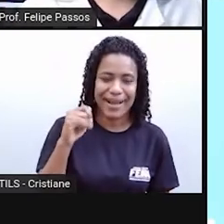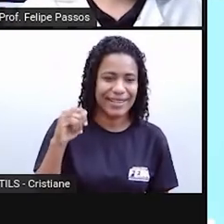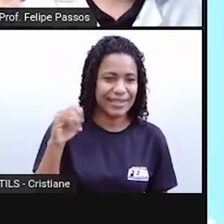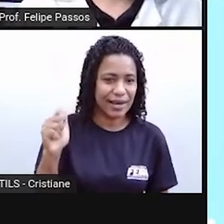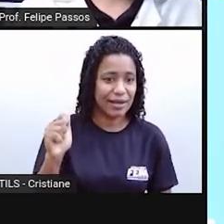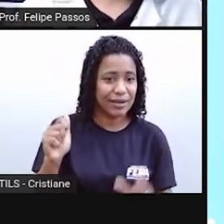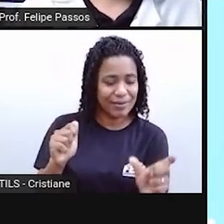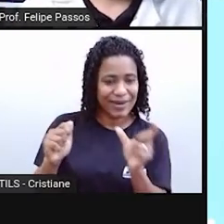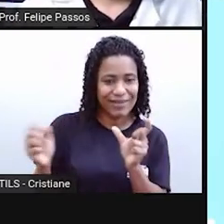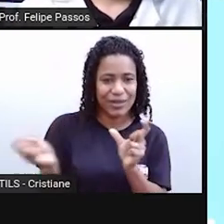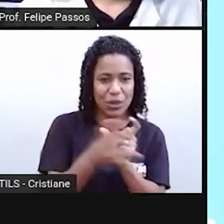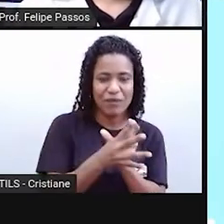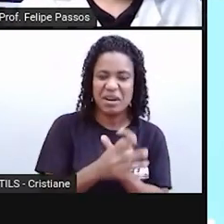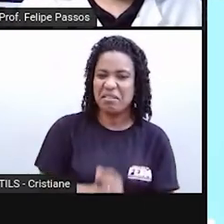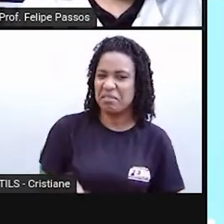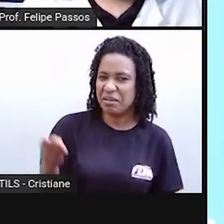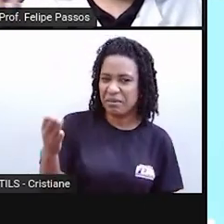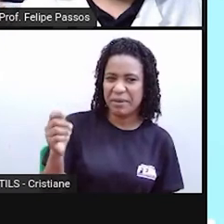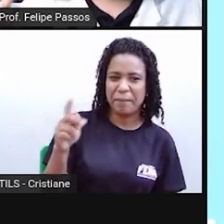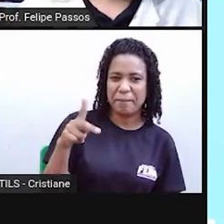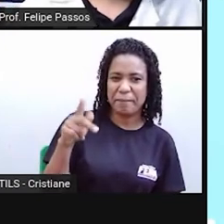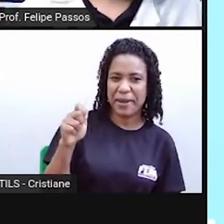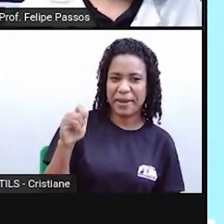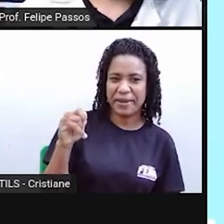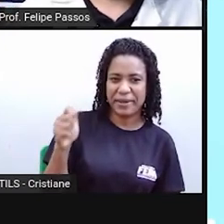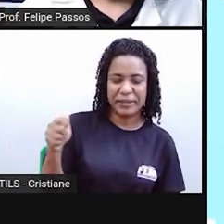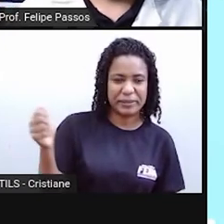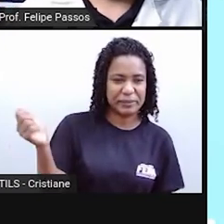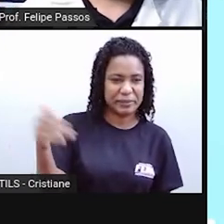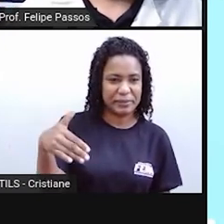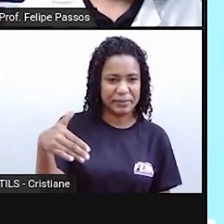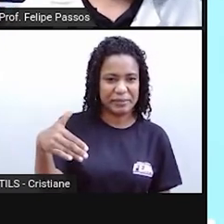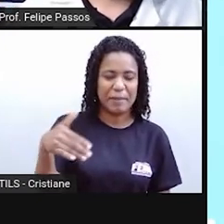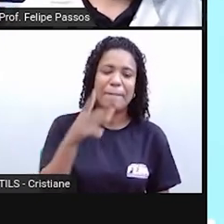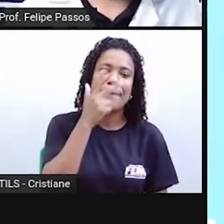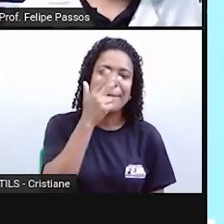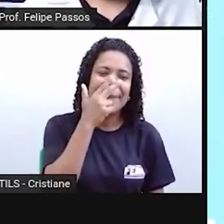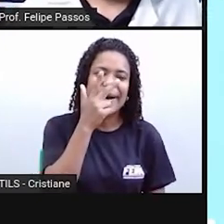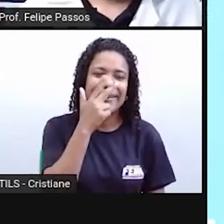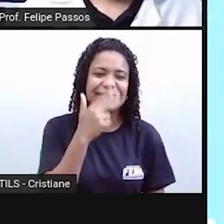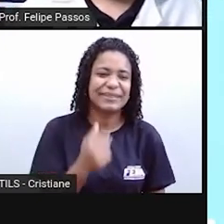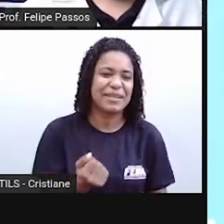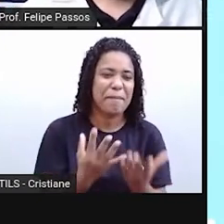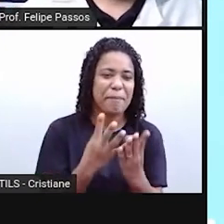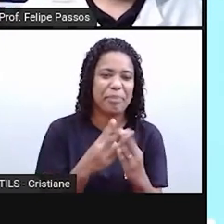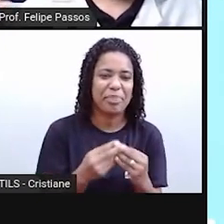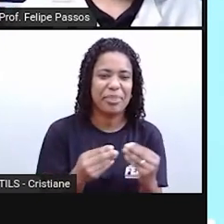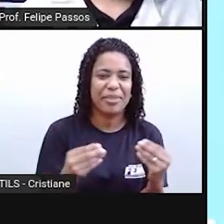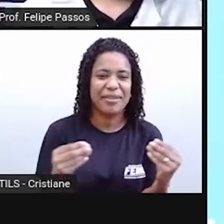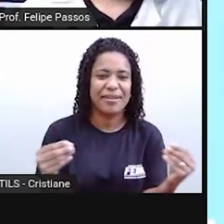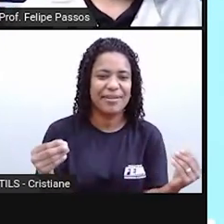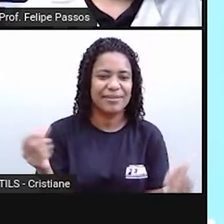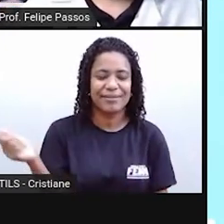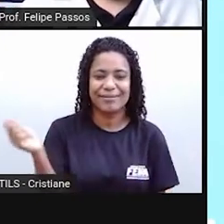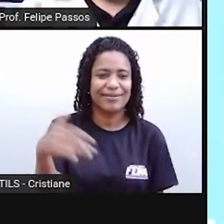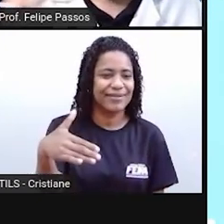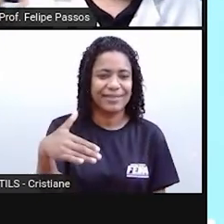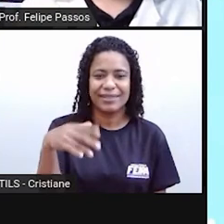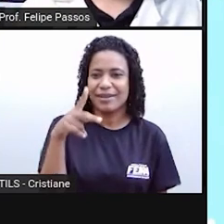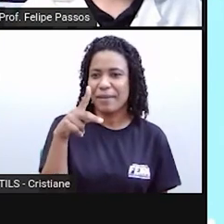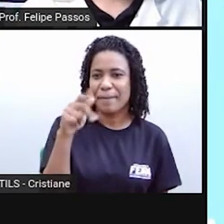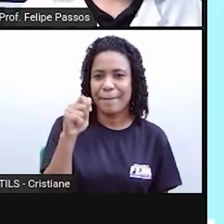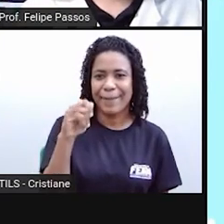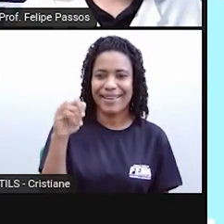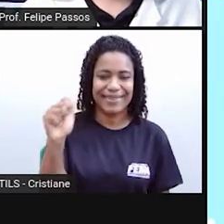o é uma coisa ser paia? Paia pode parecer com palha, né? Com mato seco. Mas paia, na